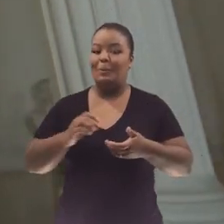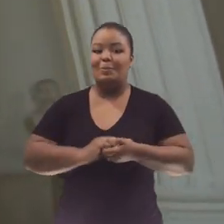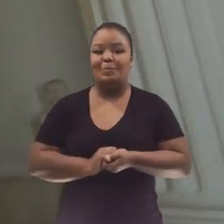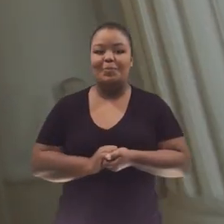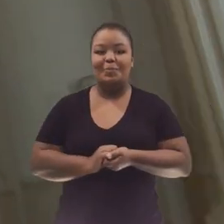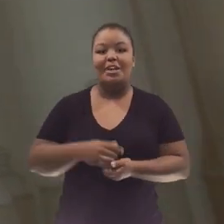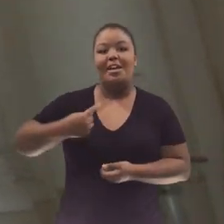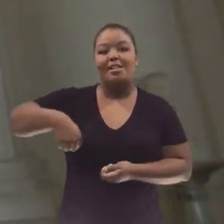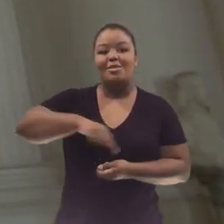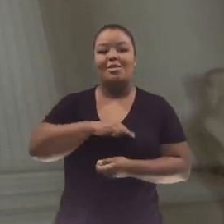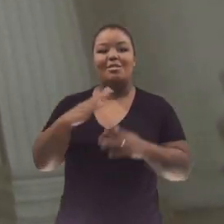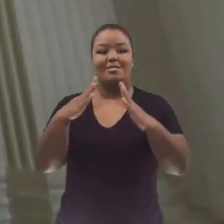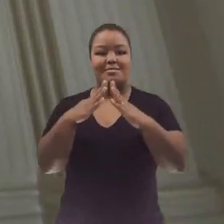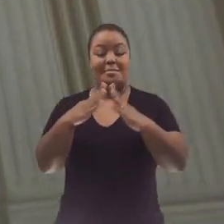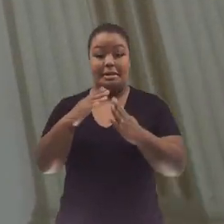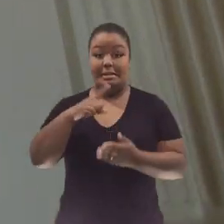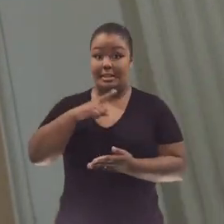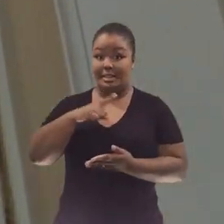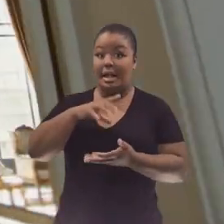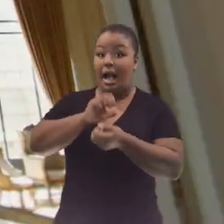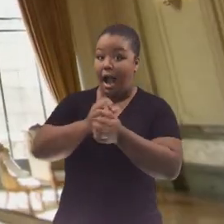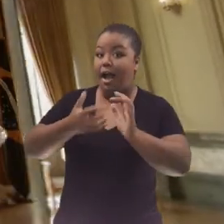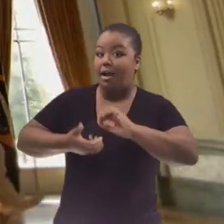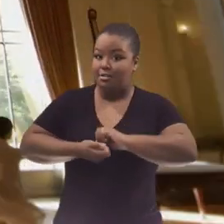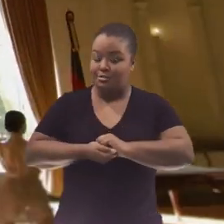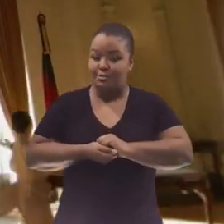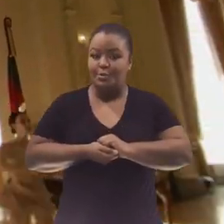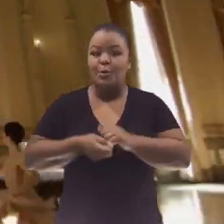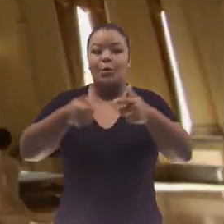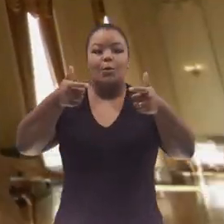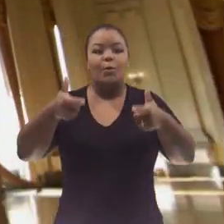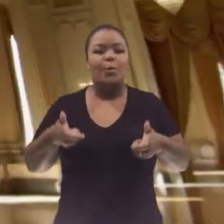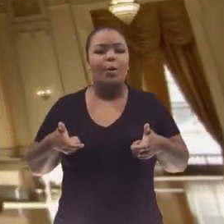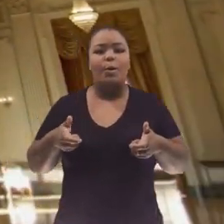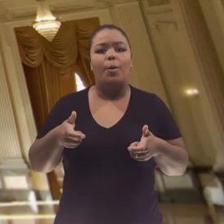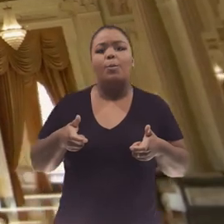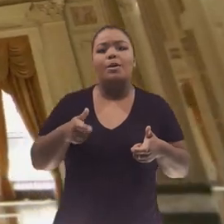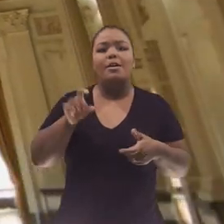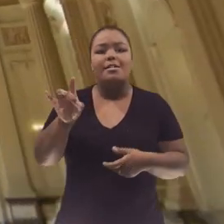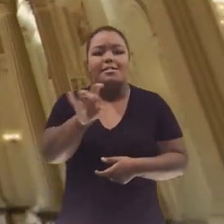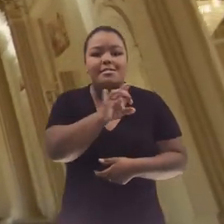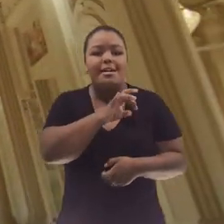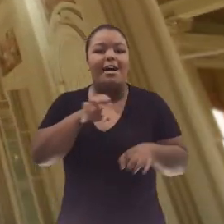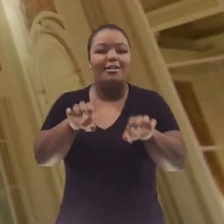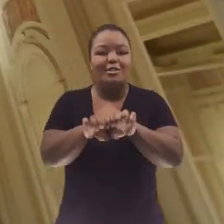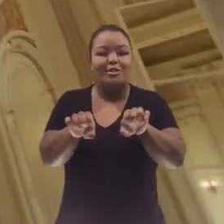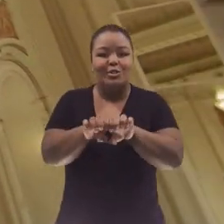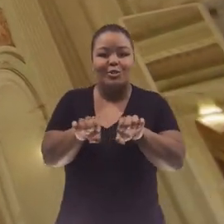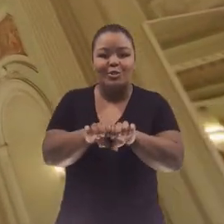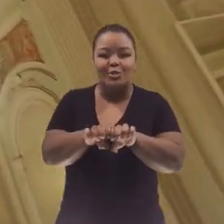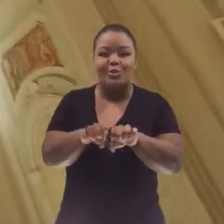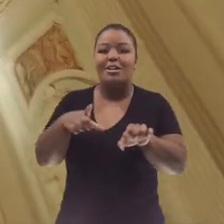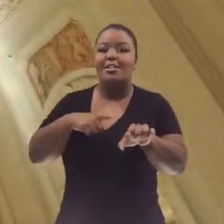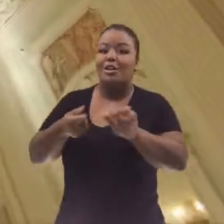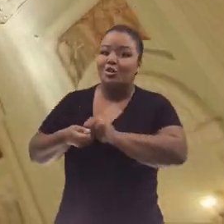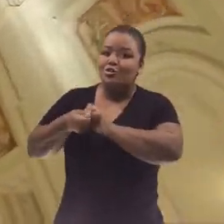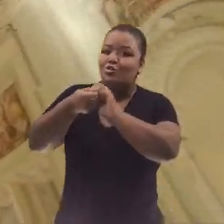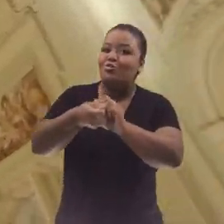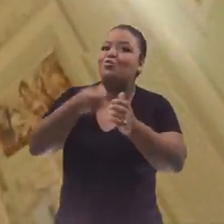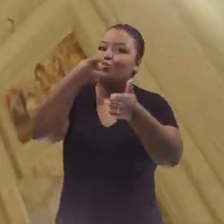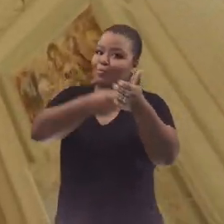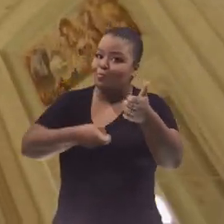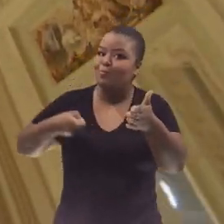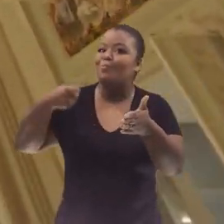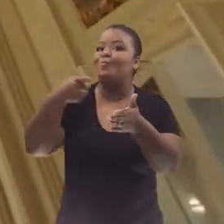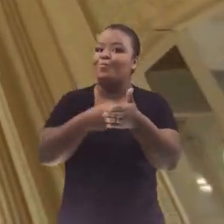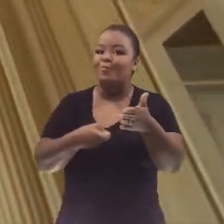cantos. A nossa casa é arte. É o lugar em que cada parede carrega uma parte da